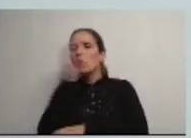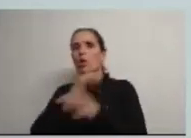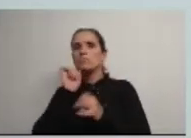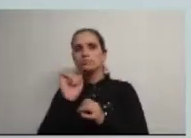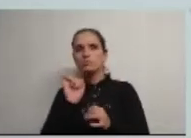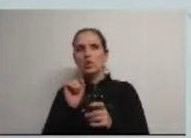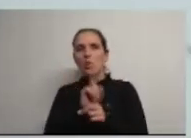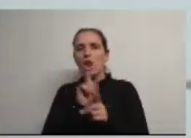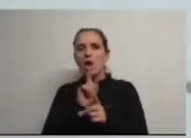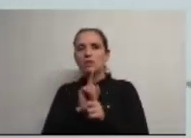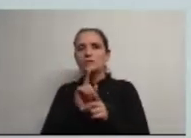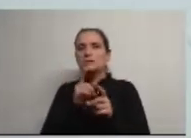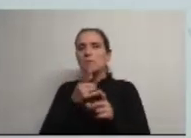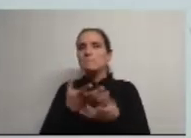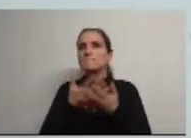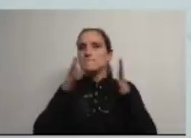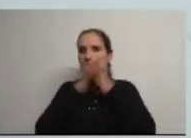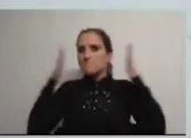poderosos lobbies empresariais